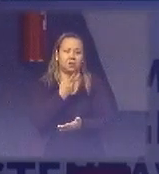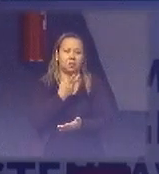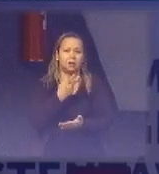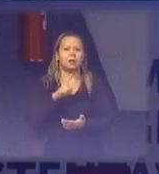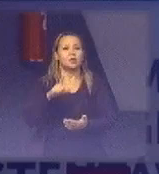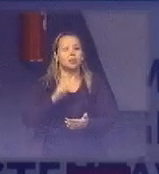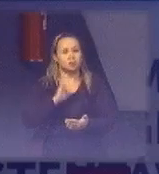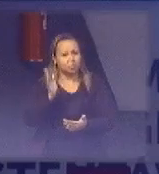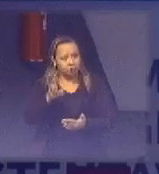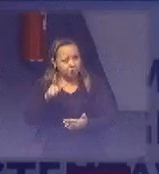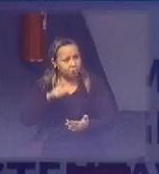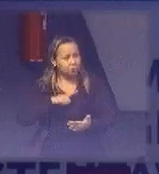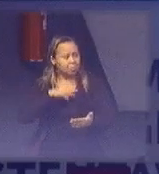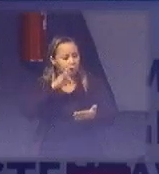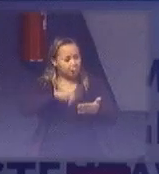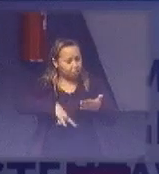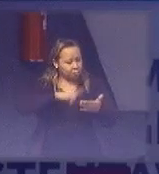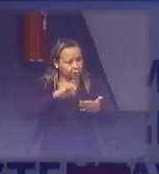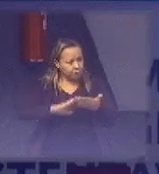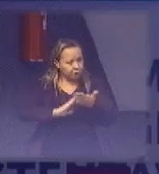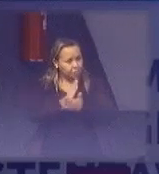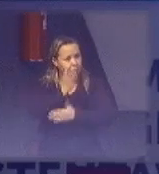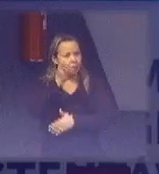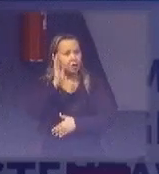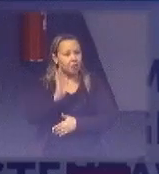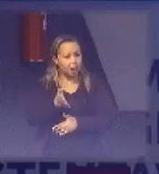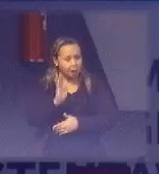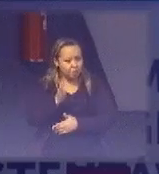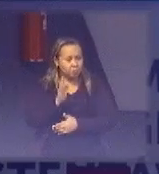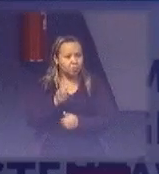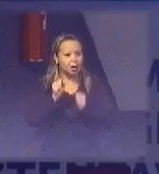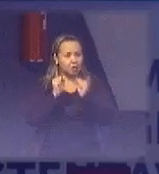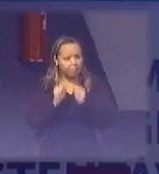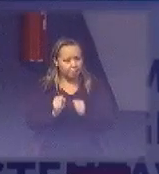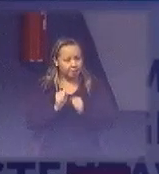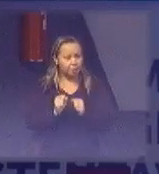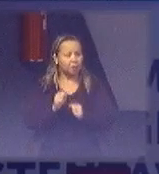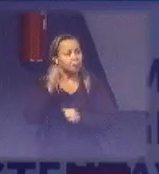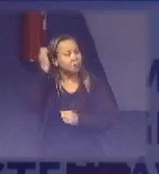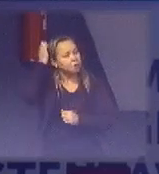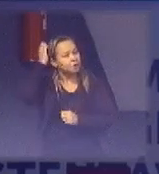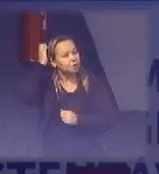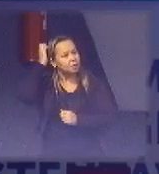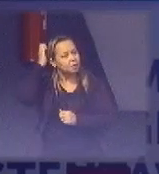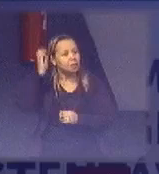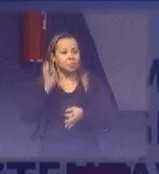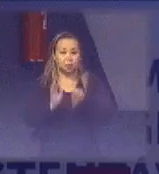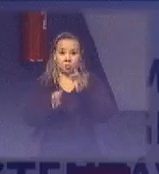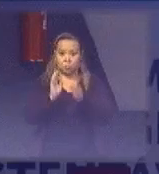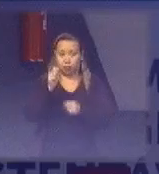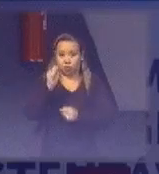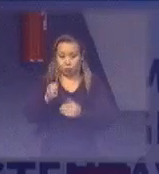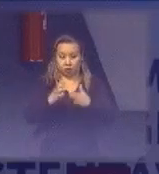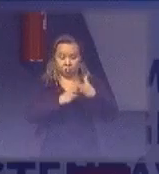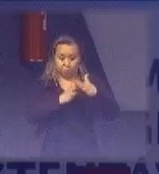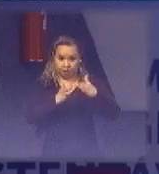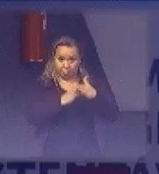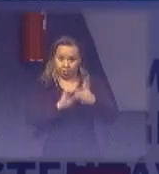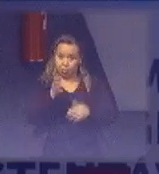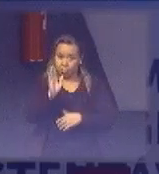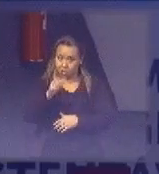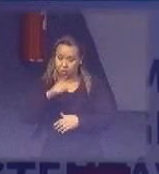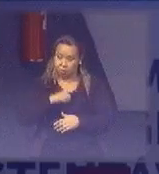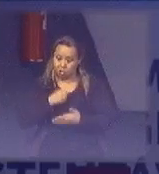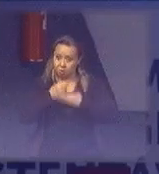subsidiar, é claro que nós não vamos substituir o parecer jurídico, o parecer do jurídico de cada órgão, mas já vai dar uma